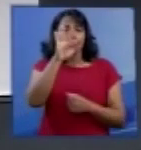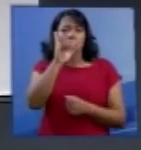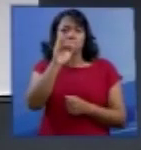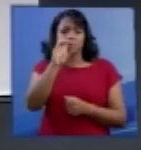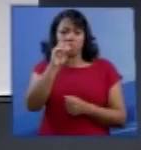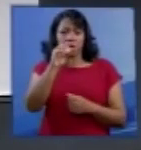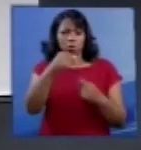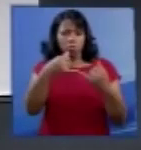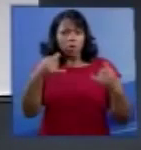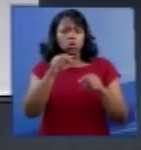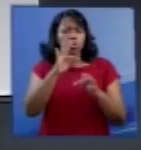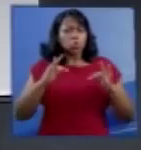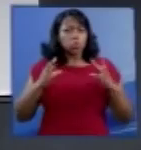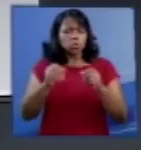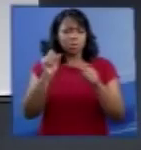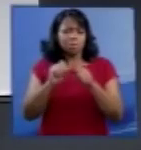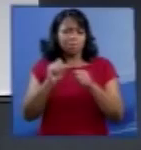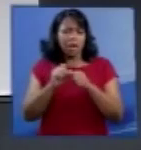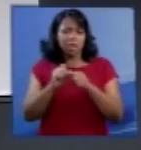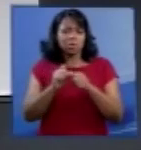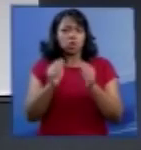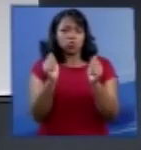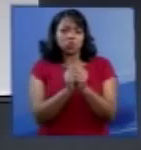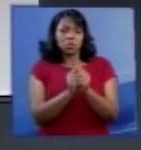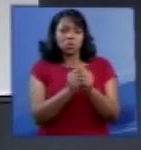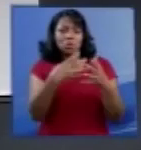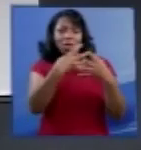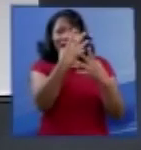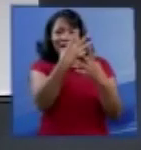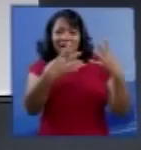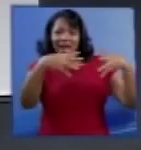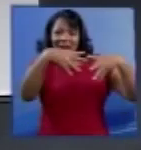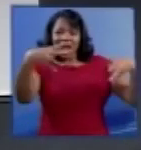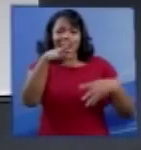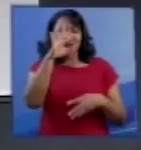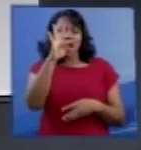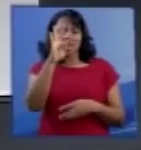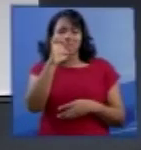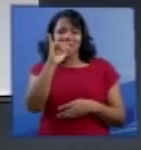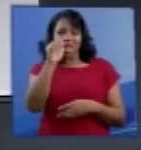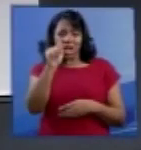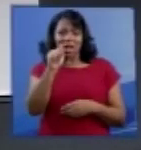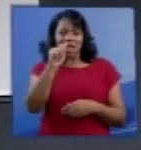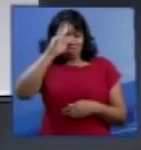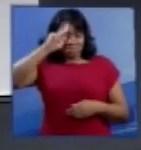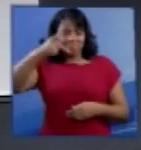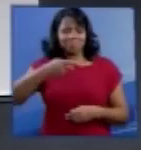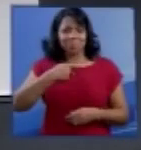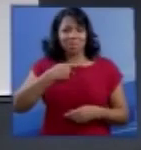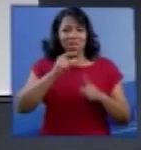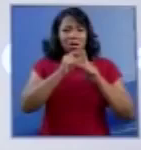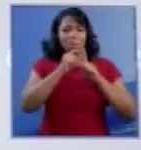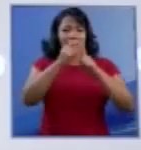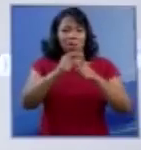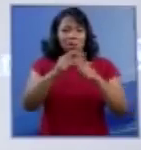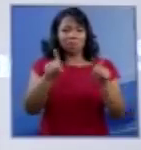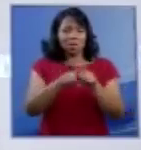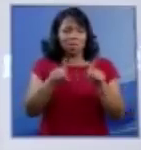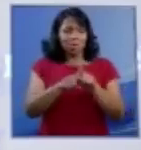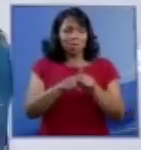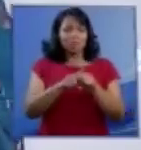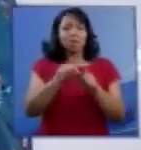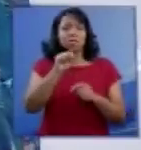Tudo que faz a teia, ele faz a si mesmo. Com as palavras do chefe Seattle,